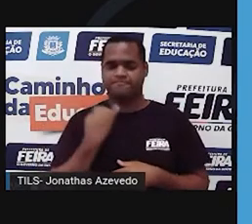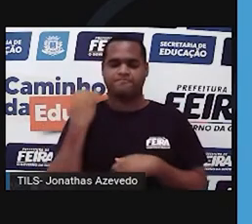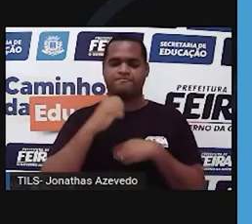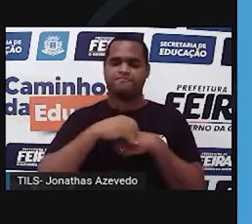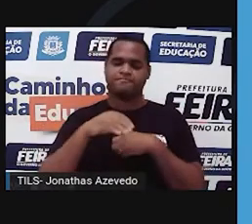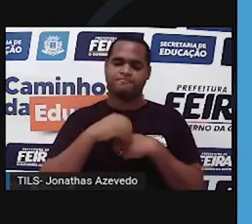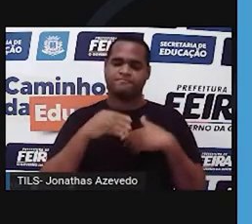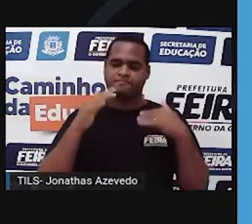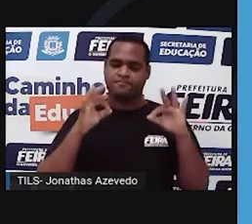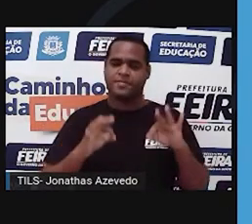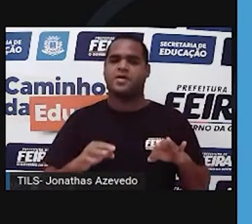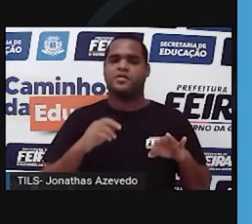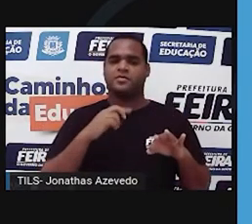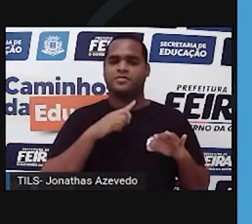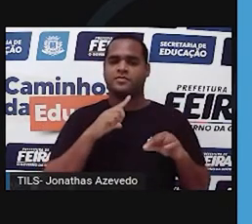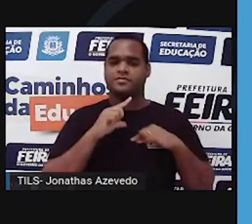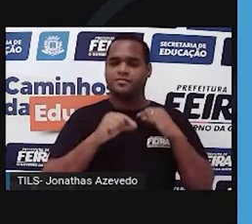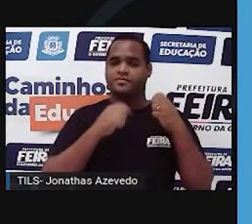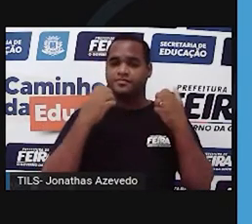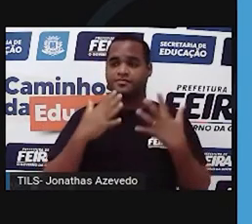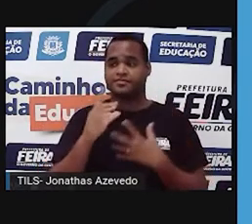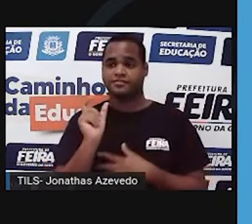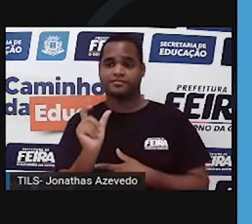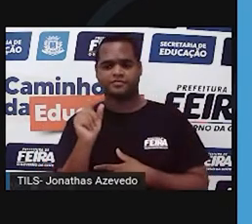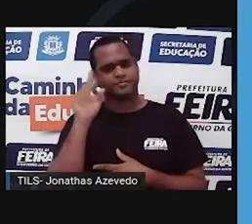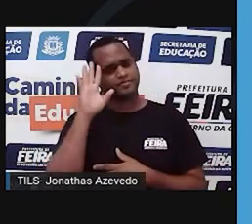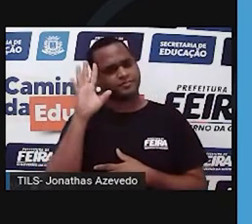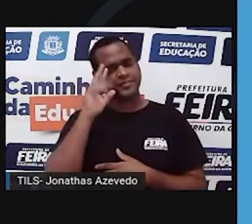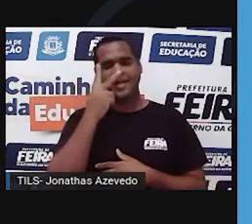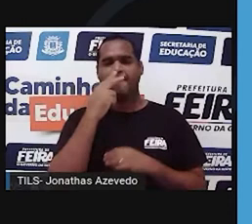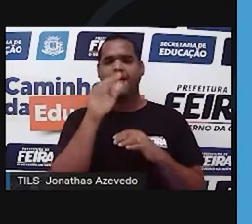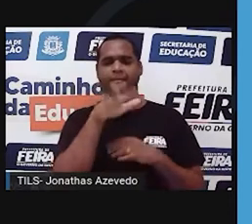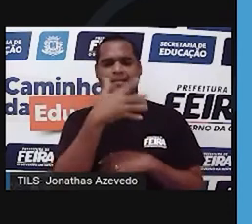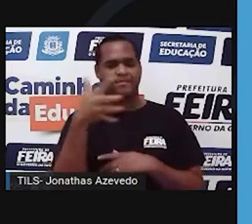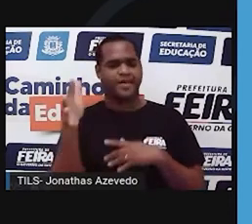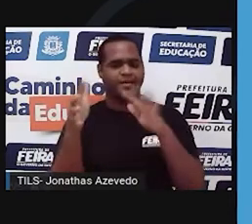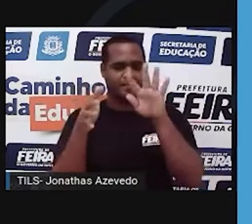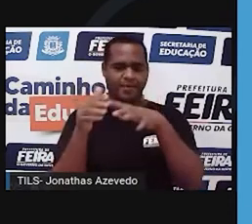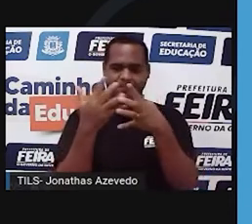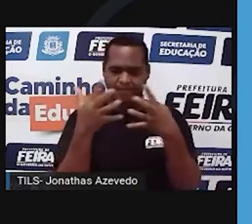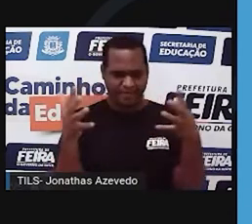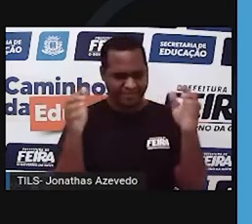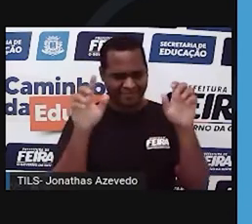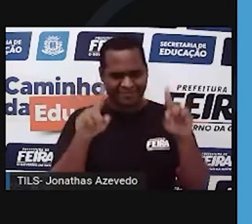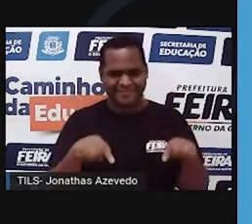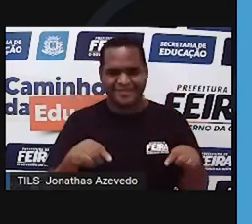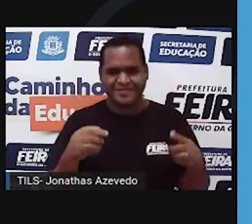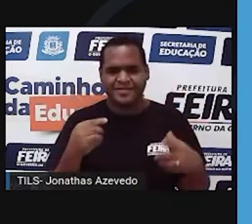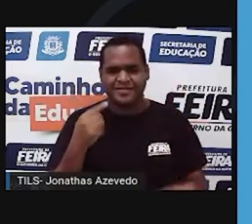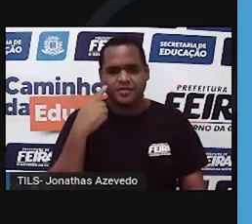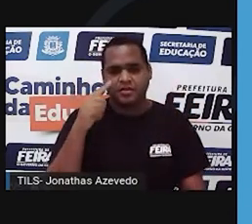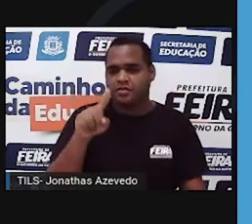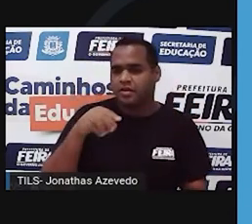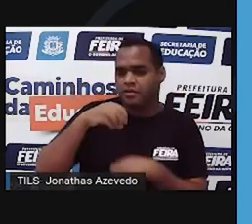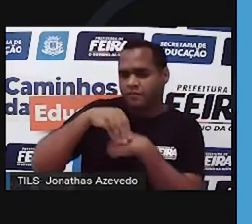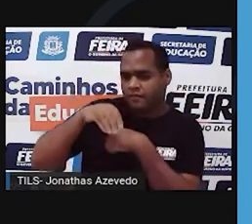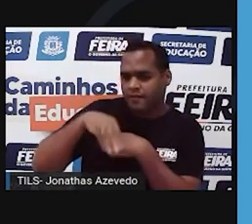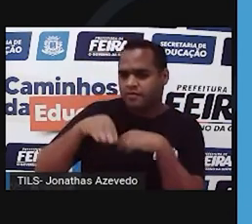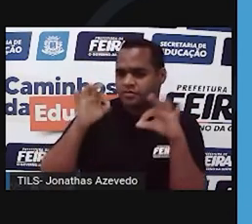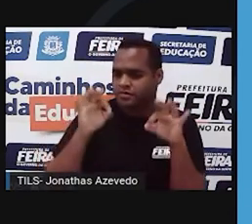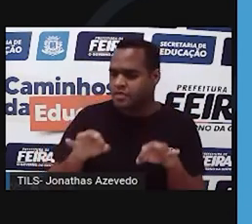fato. É como se fosse uma palavra cruzada, no qual tem várias letrinhas lá, mas só algumas partes tem uma informação preciosa.